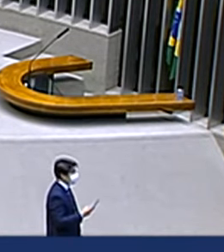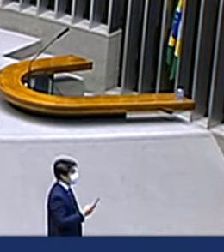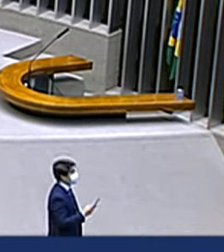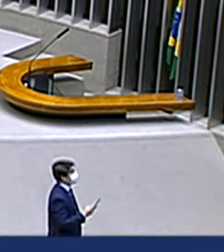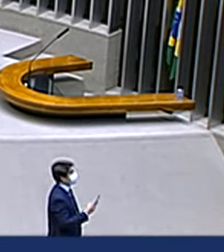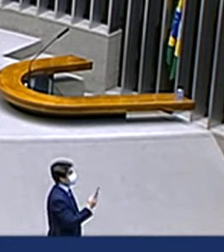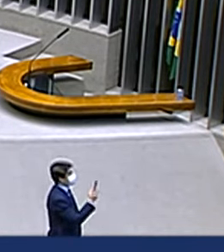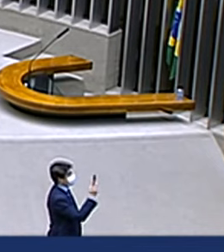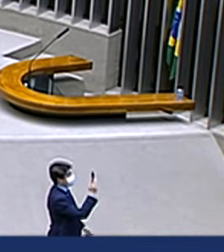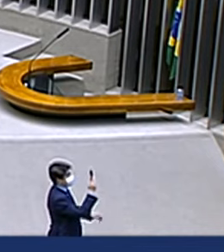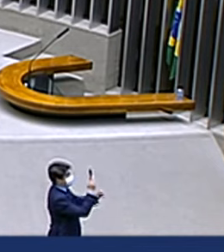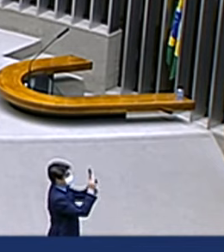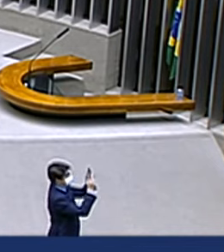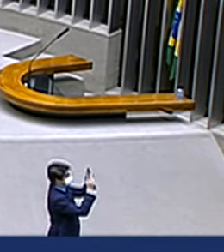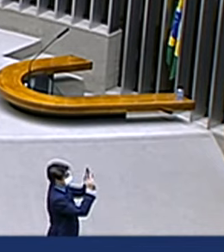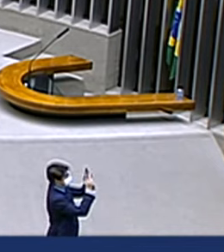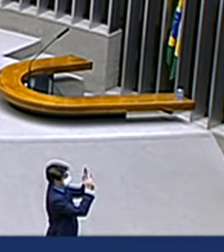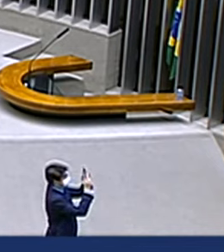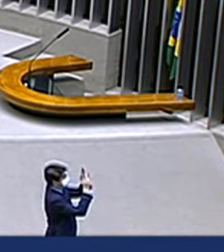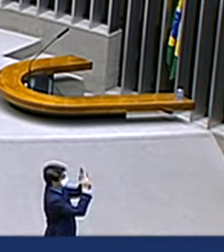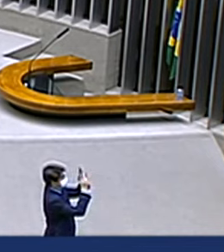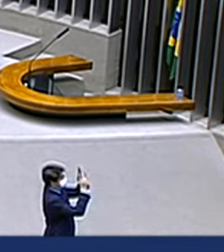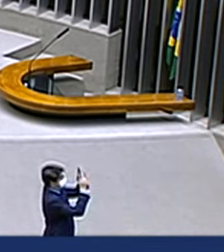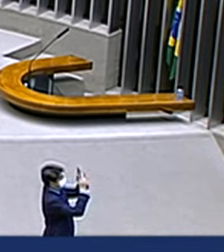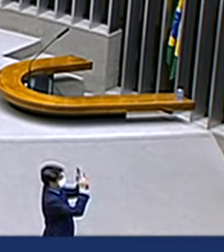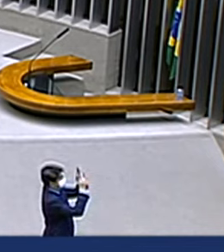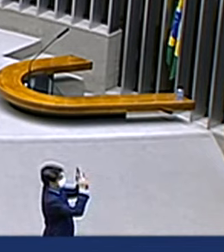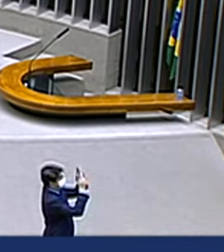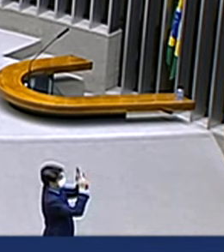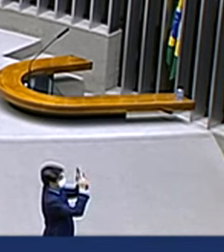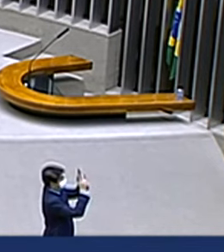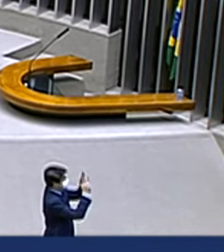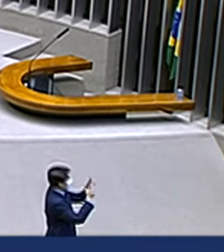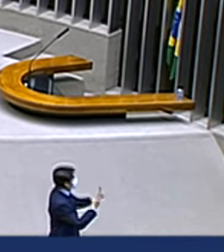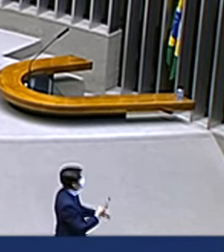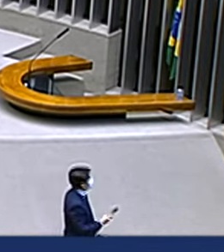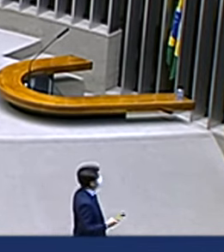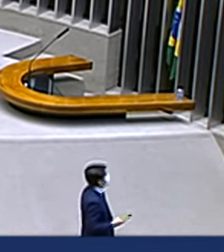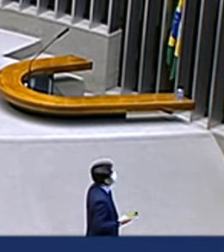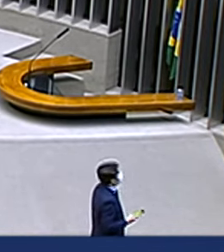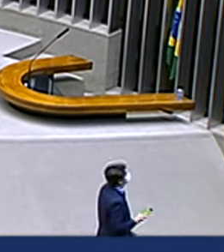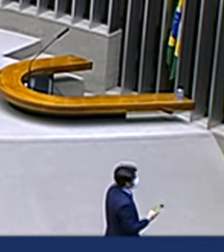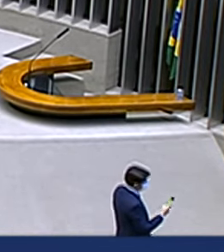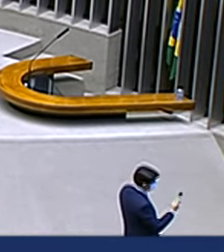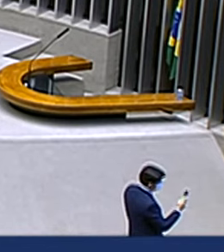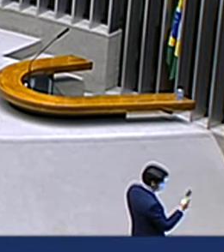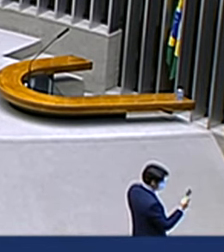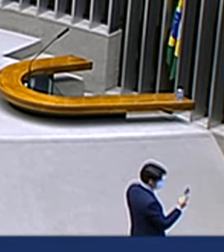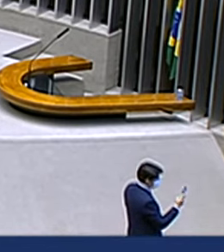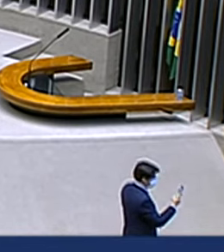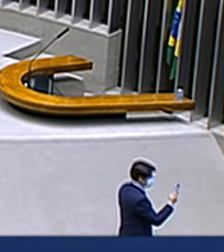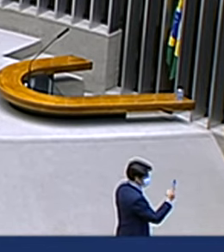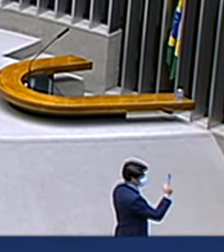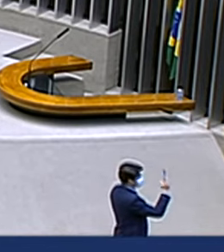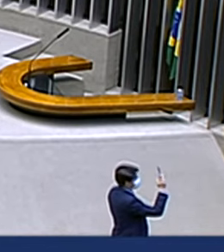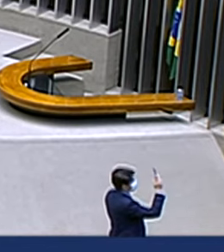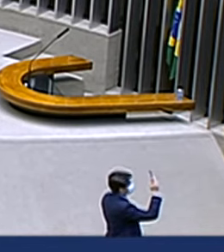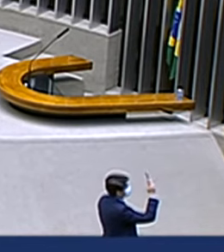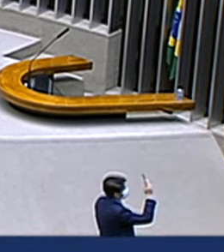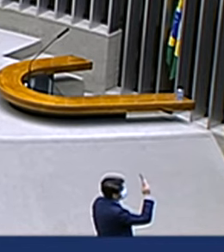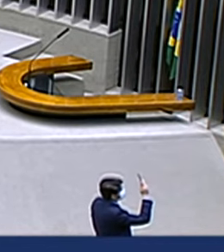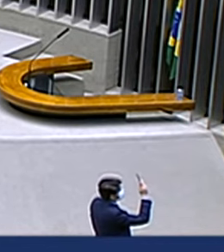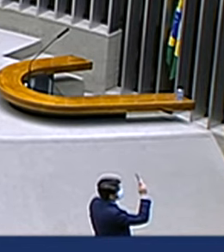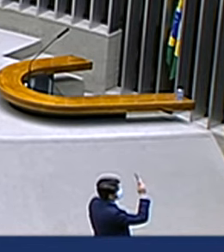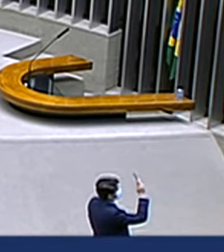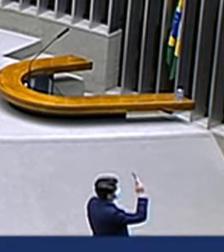de Minas Gerais, ele que conduz essa audiência pública de hoje, que tem 20 convidados,